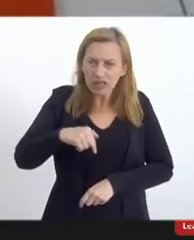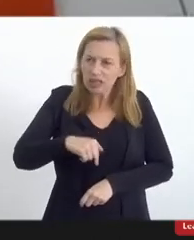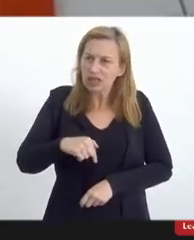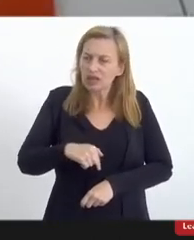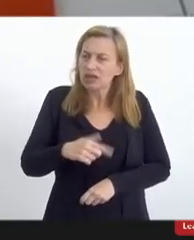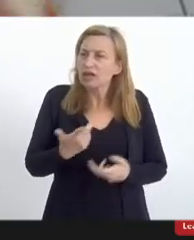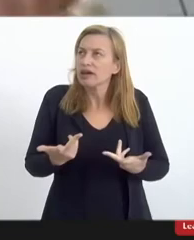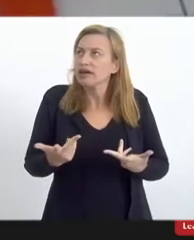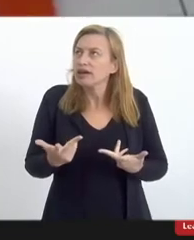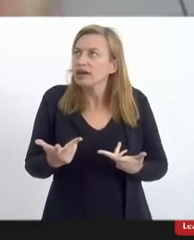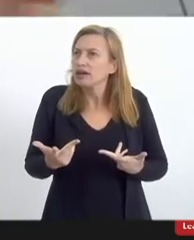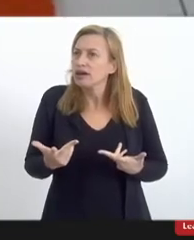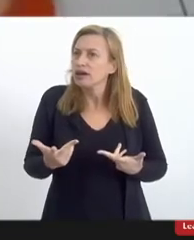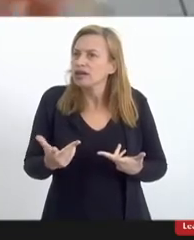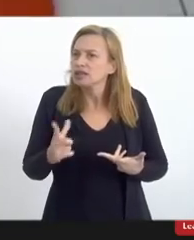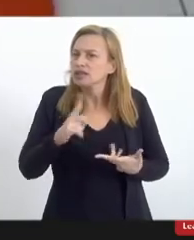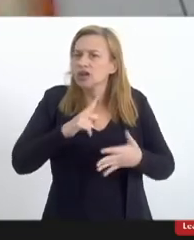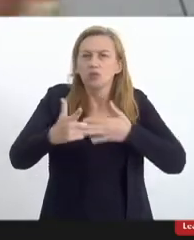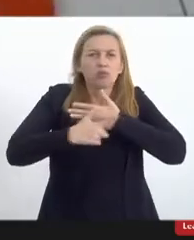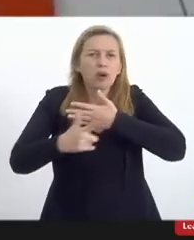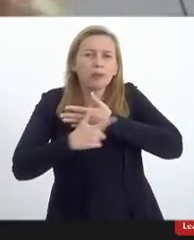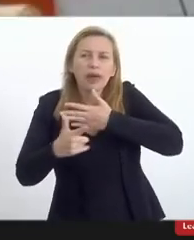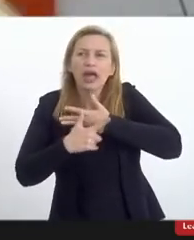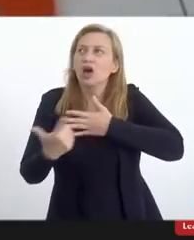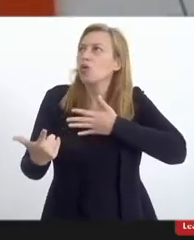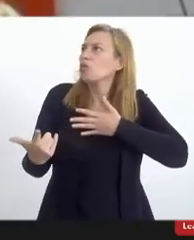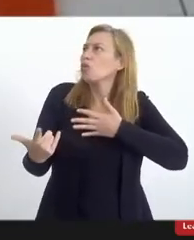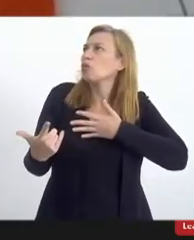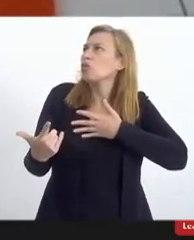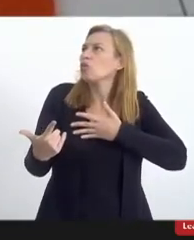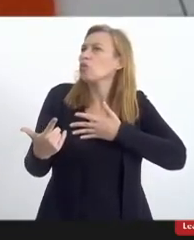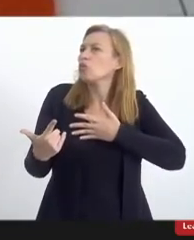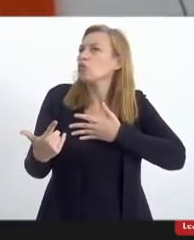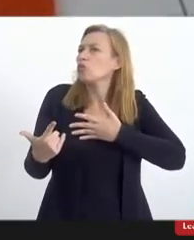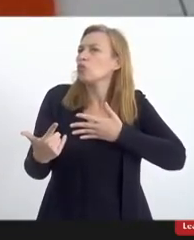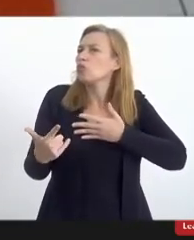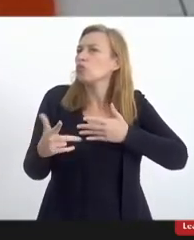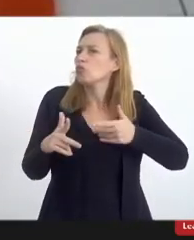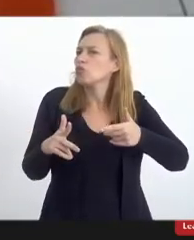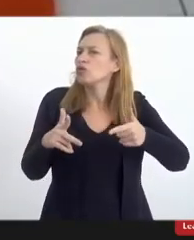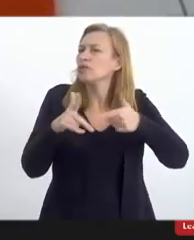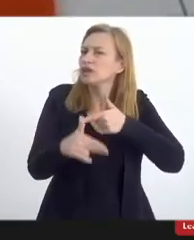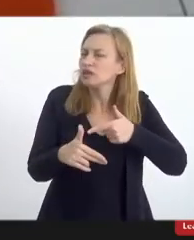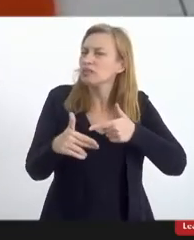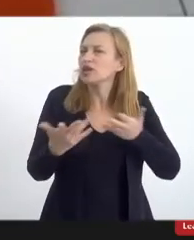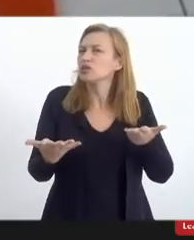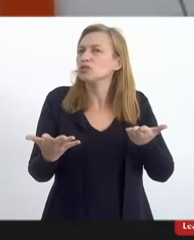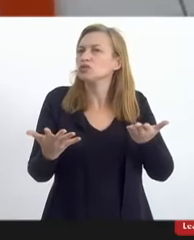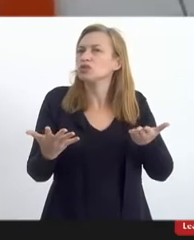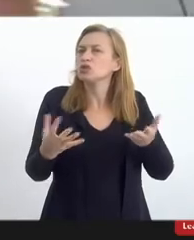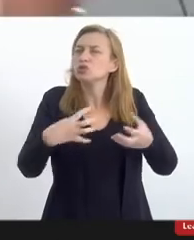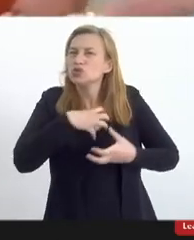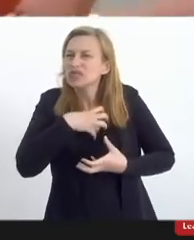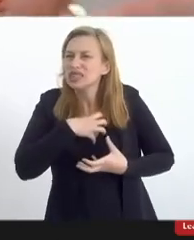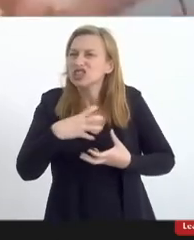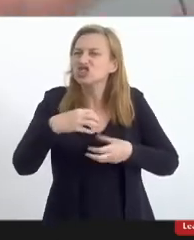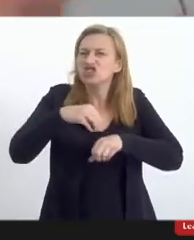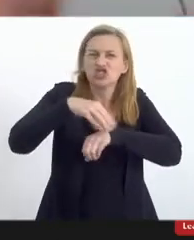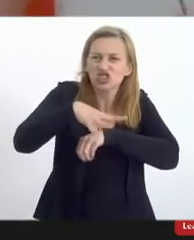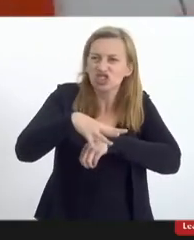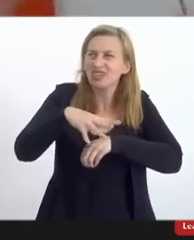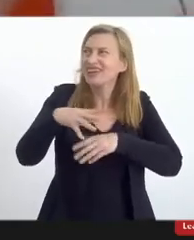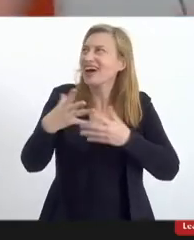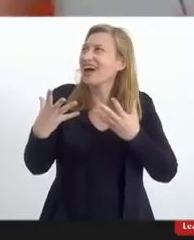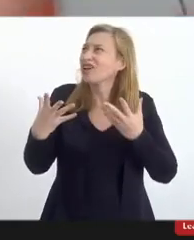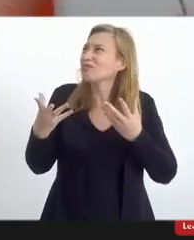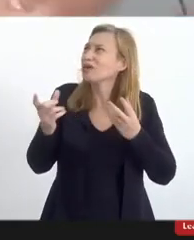um um papel ou uma enfim uma interferência de alguma forma no sentido de indicação é